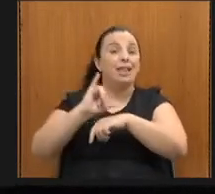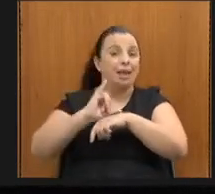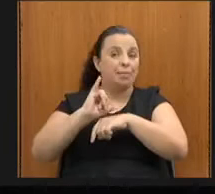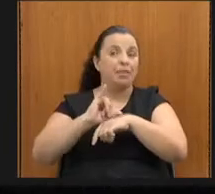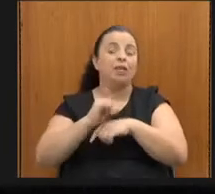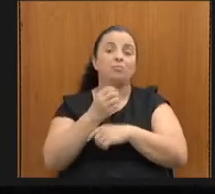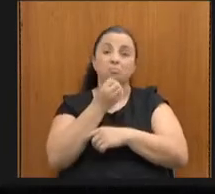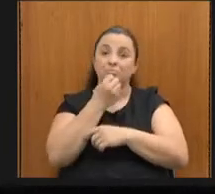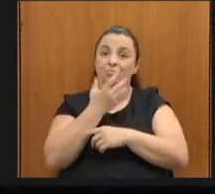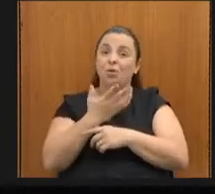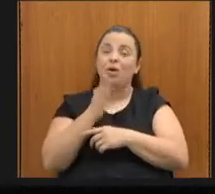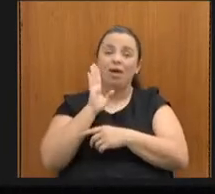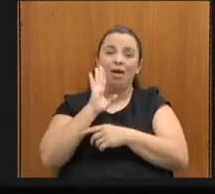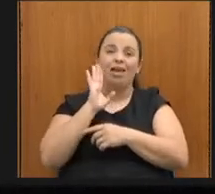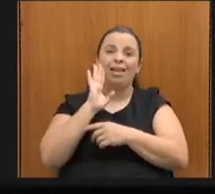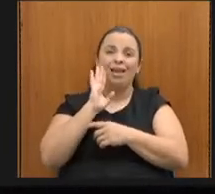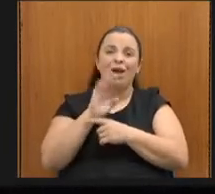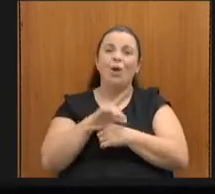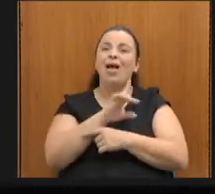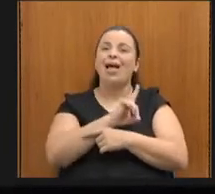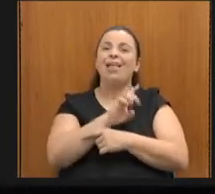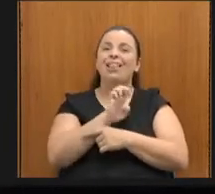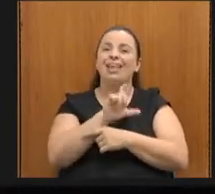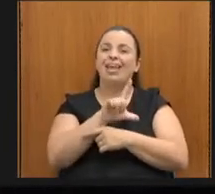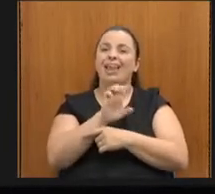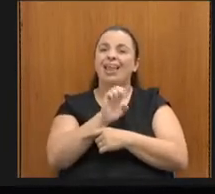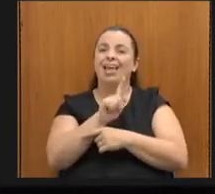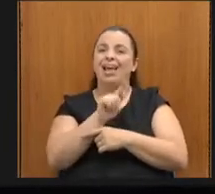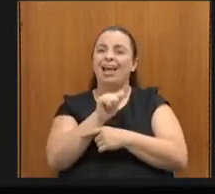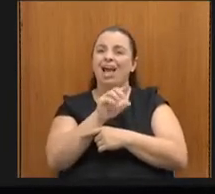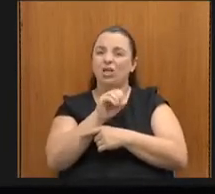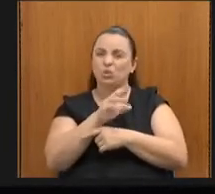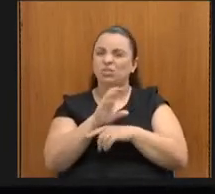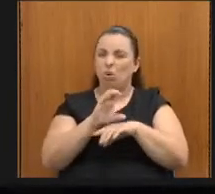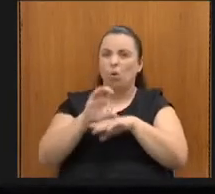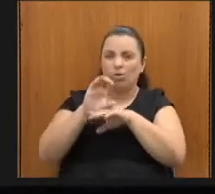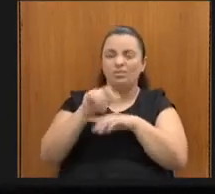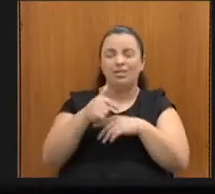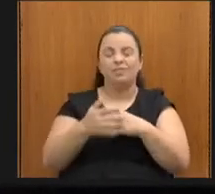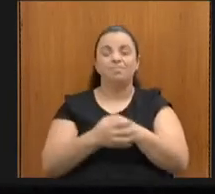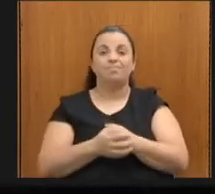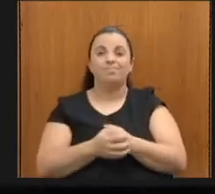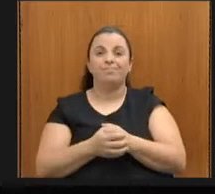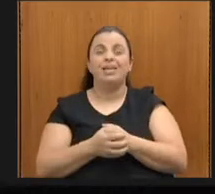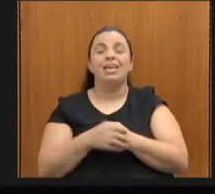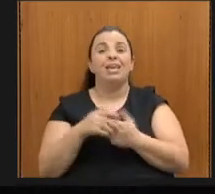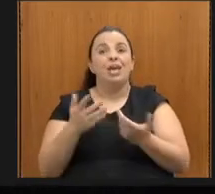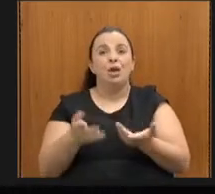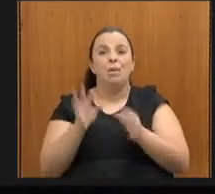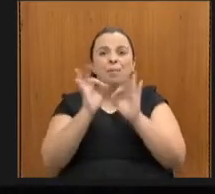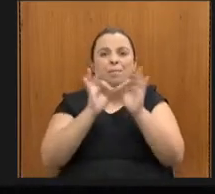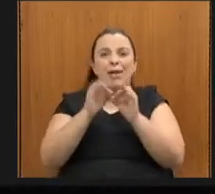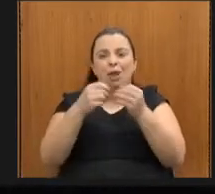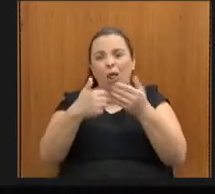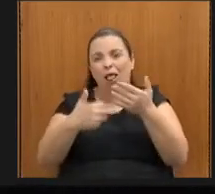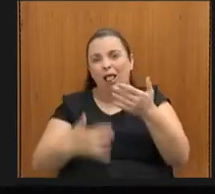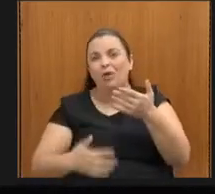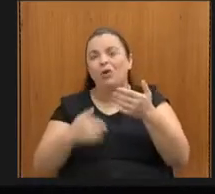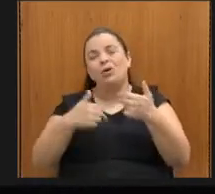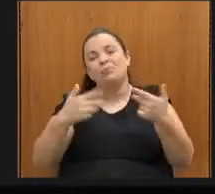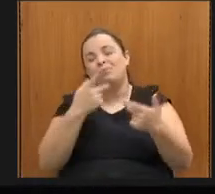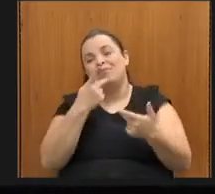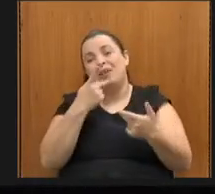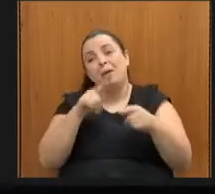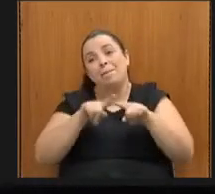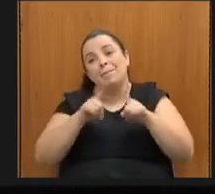muitas coisas, aqui preparei algo, mas cinco minutos é pouco tempo. Eu agradeço a oportunidade, nesse dia tão especial que